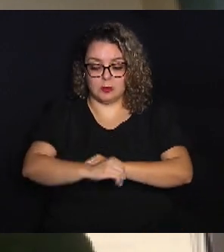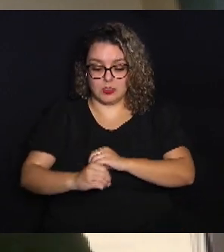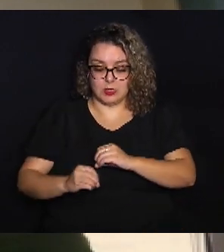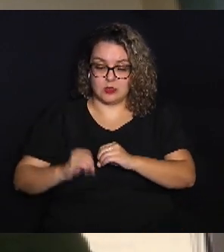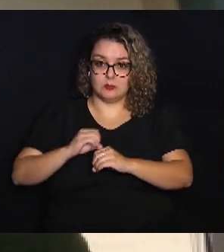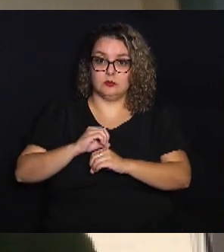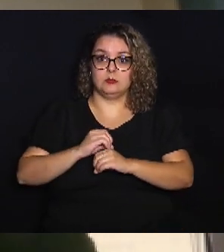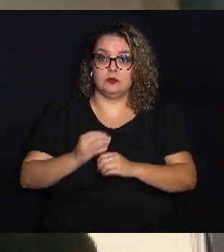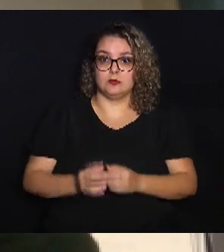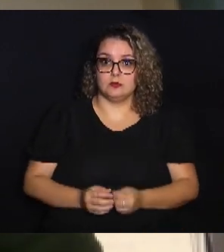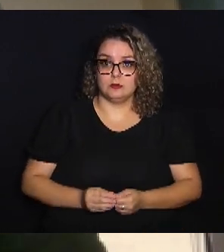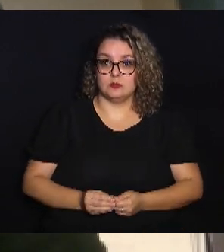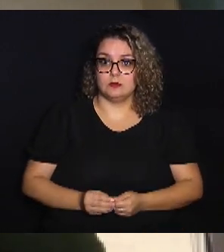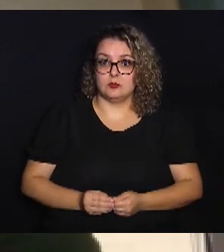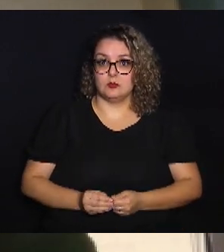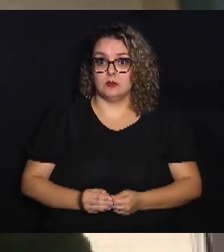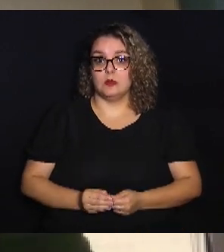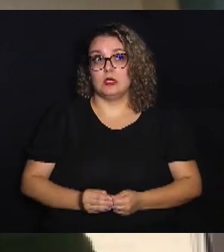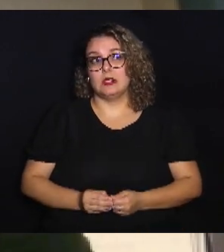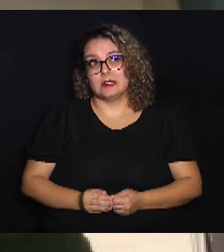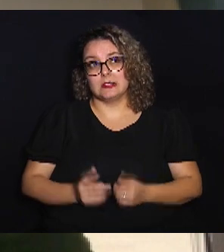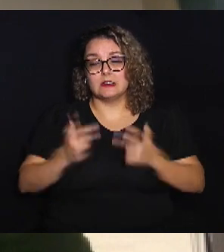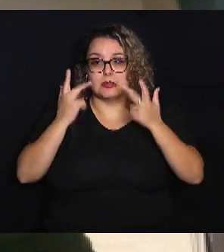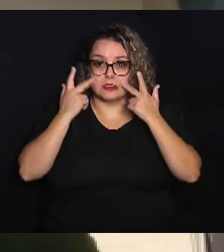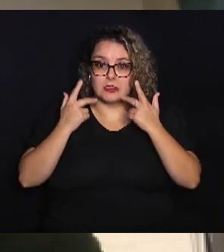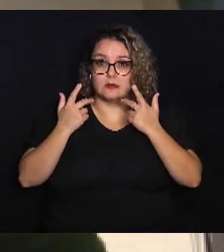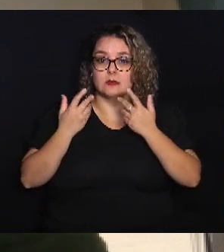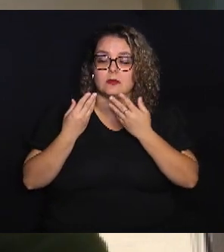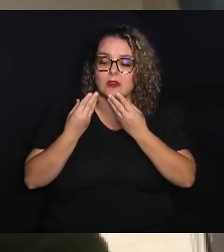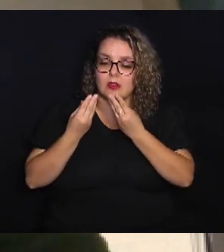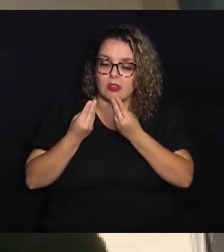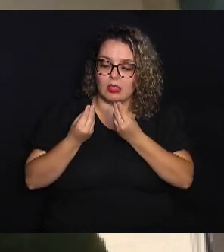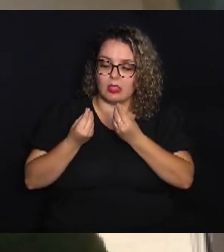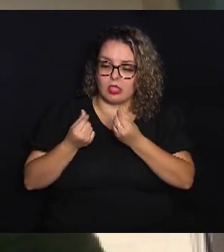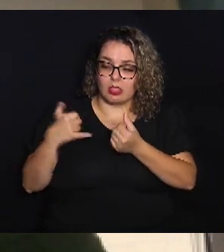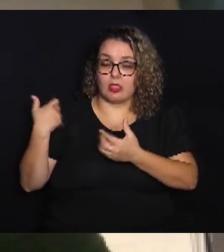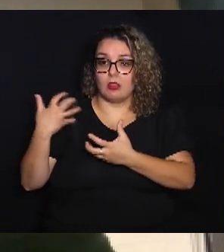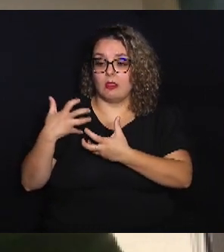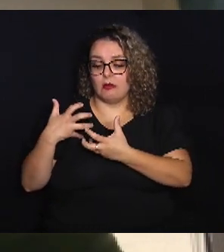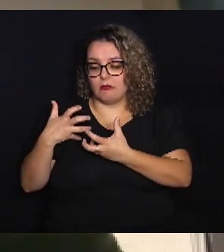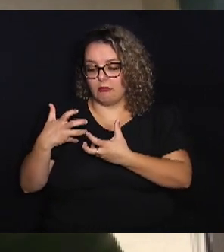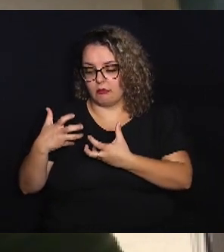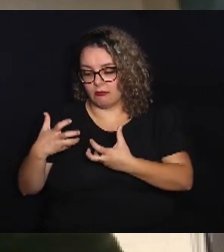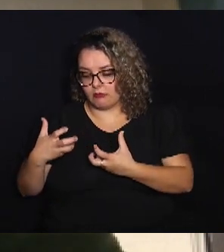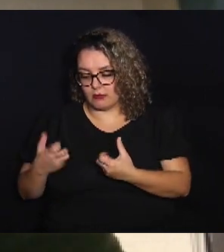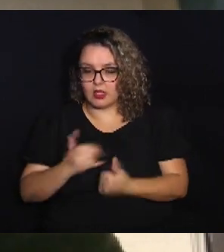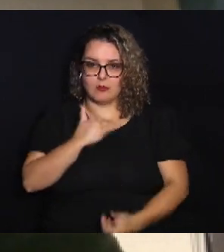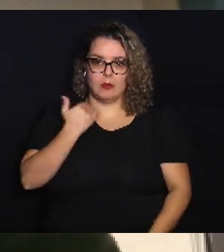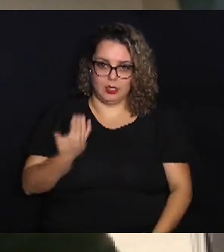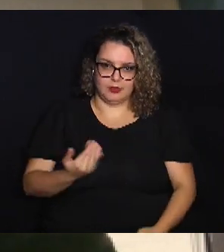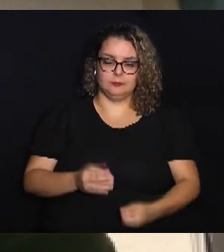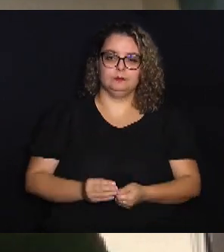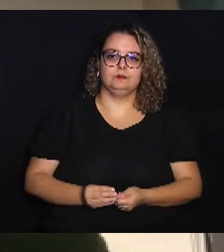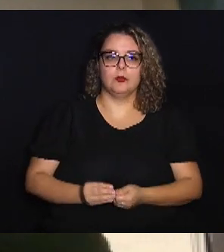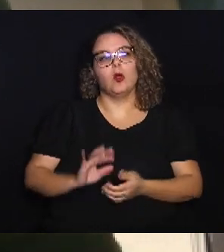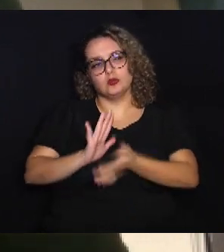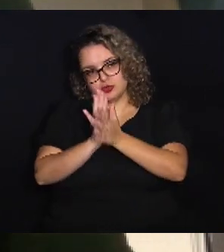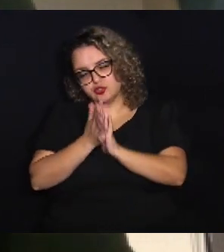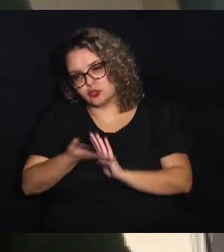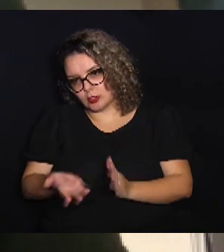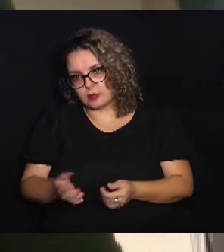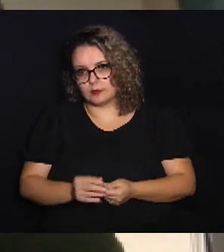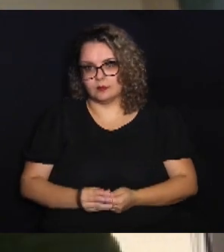vão naturalmente envelhecendo e morrendo. Então, quando eu fiz